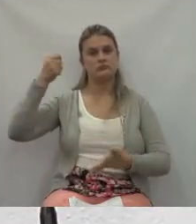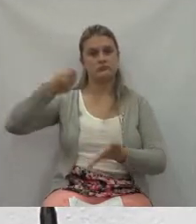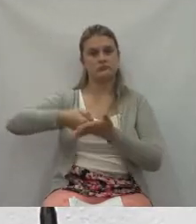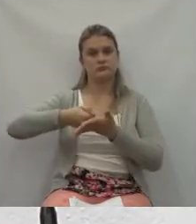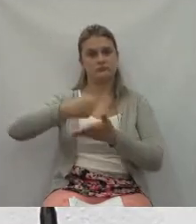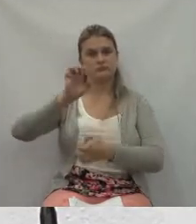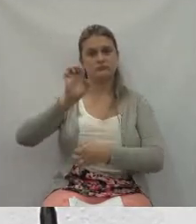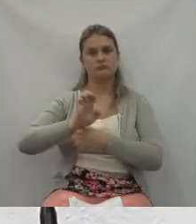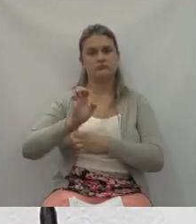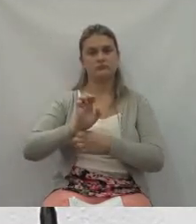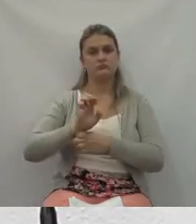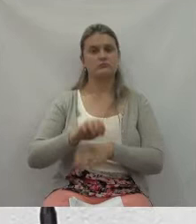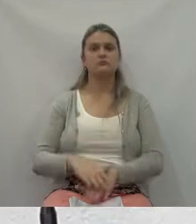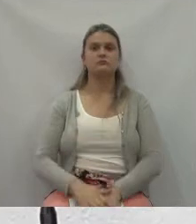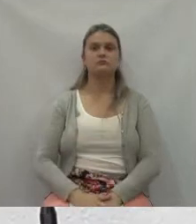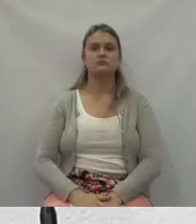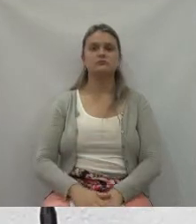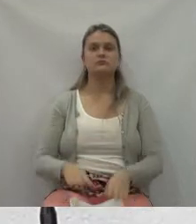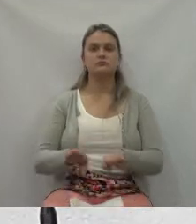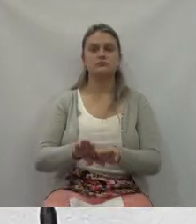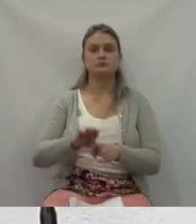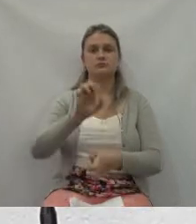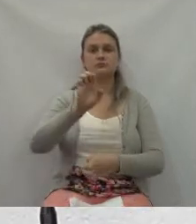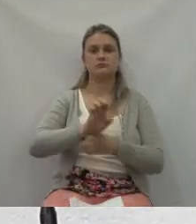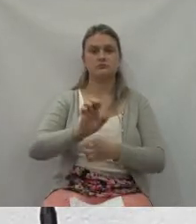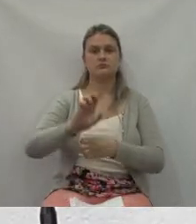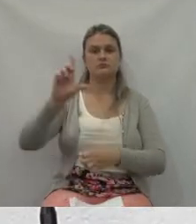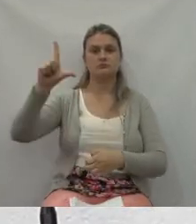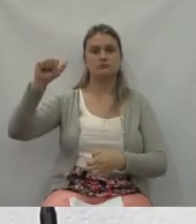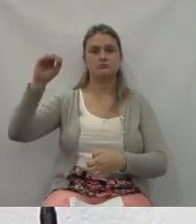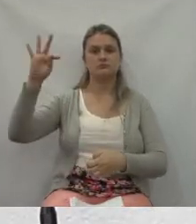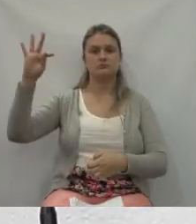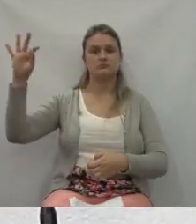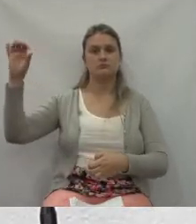O Estado, lato senso, infelizmente, ele não está sendo,